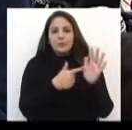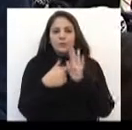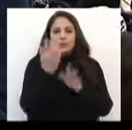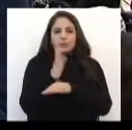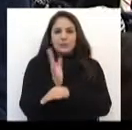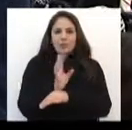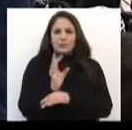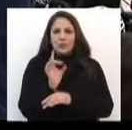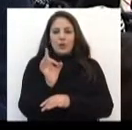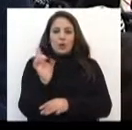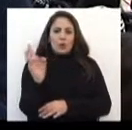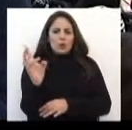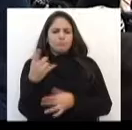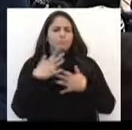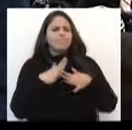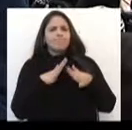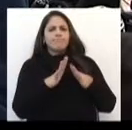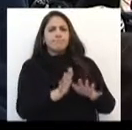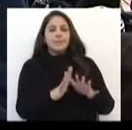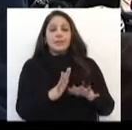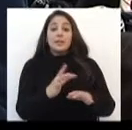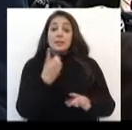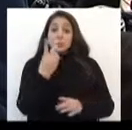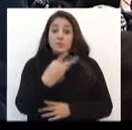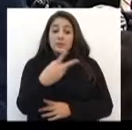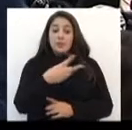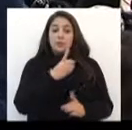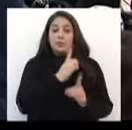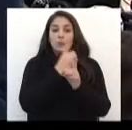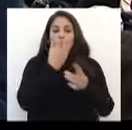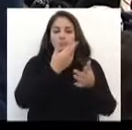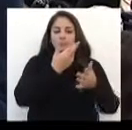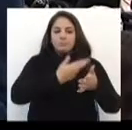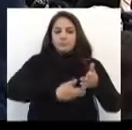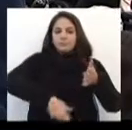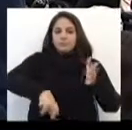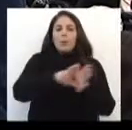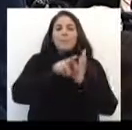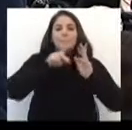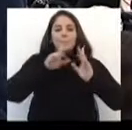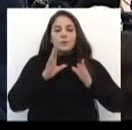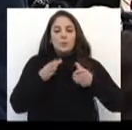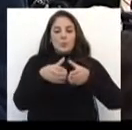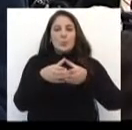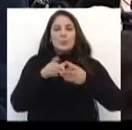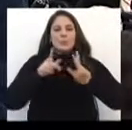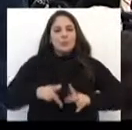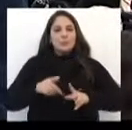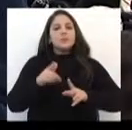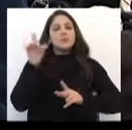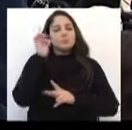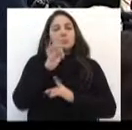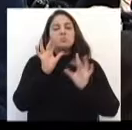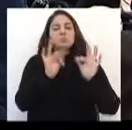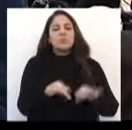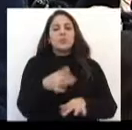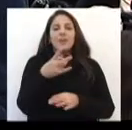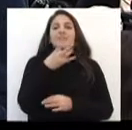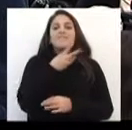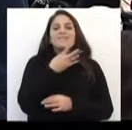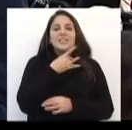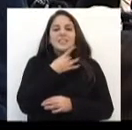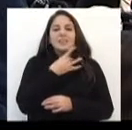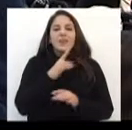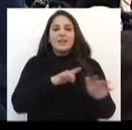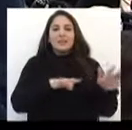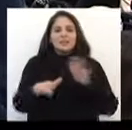Drogas Tofora e o segundo encontro da superação, que reuniu pessoas que venceram o vício. A Semana de Reflexão